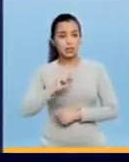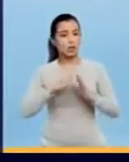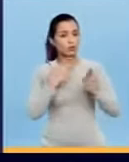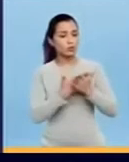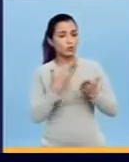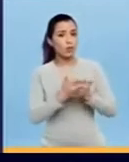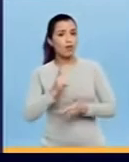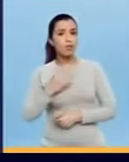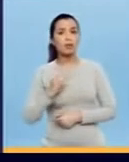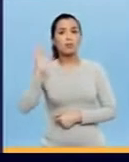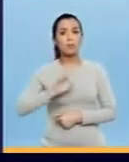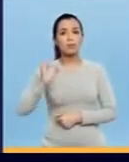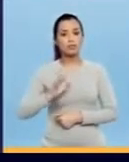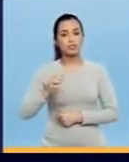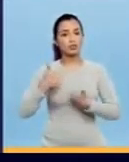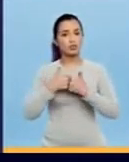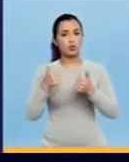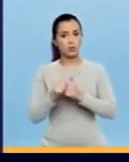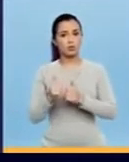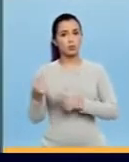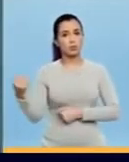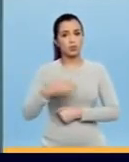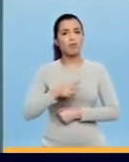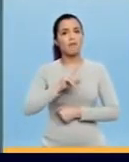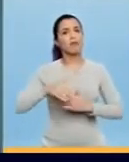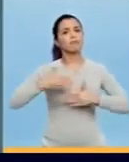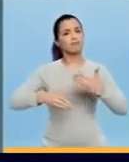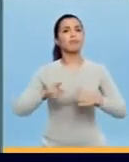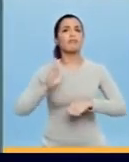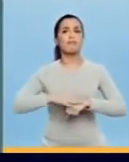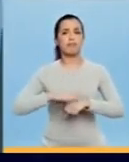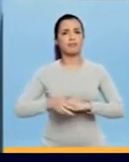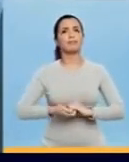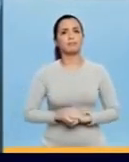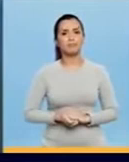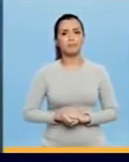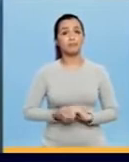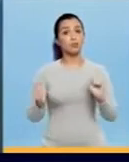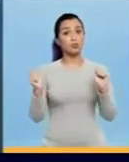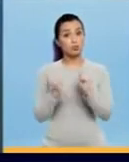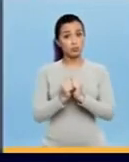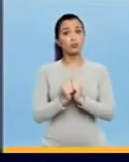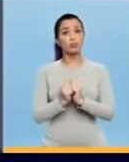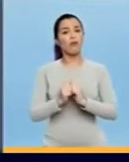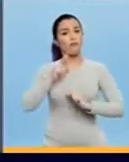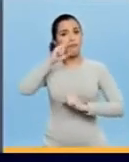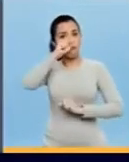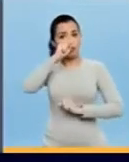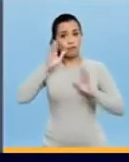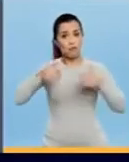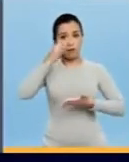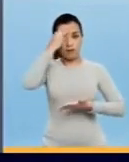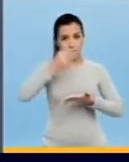céus E renovamos 40% da frota de ônibus E ainda tem muita coisa pra fazer Juntos Com